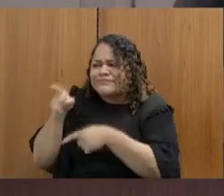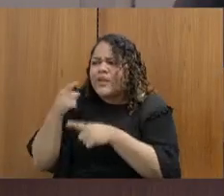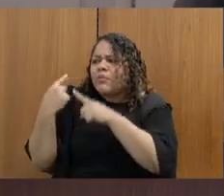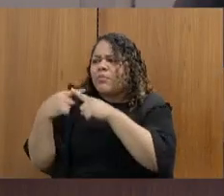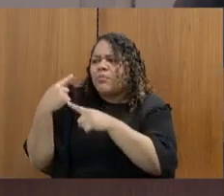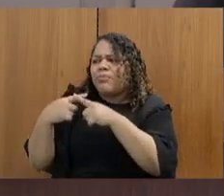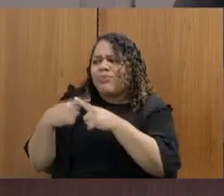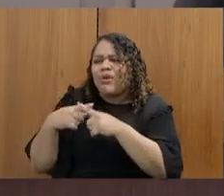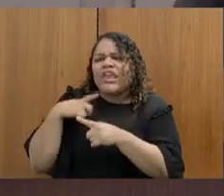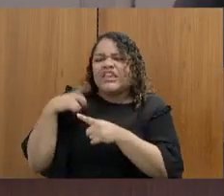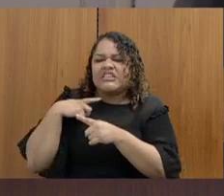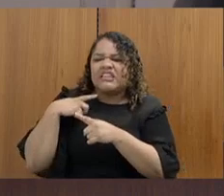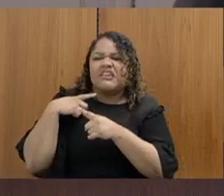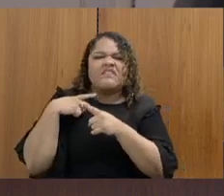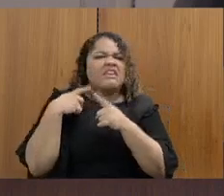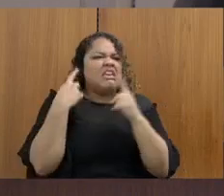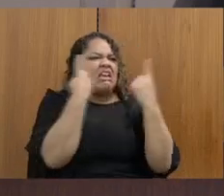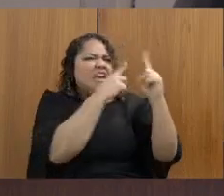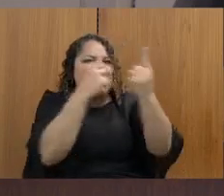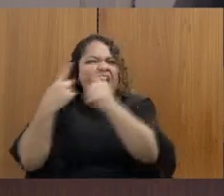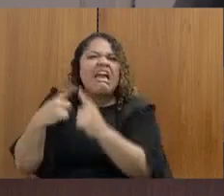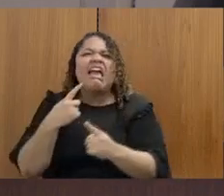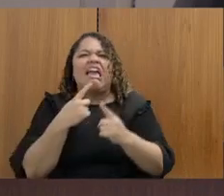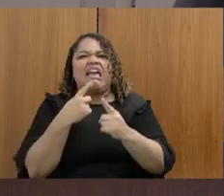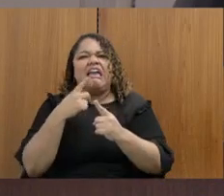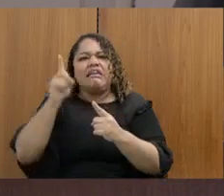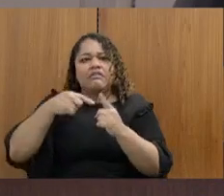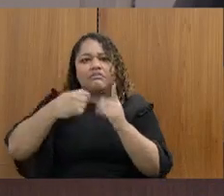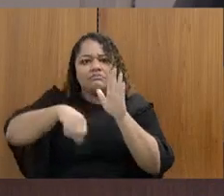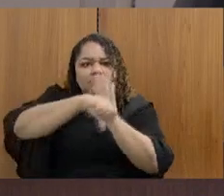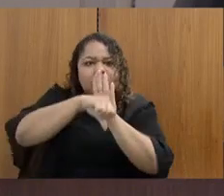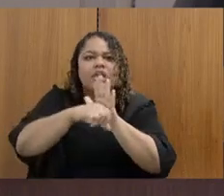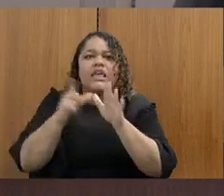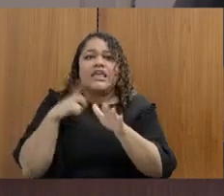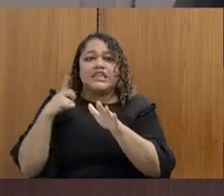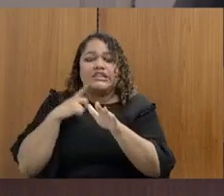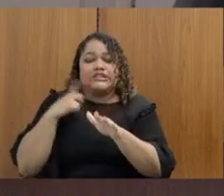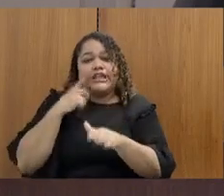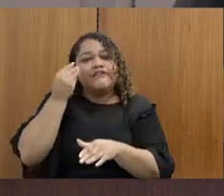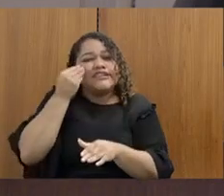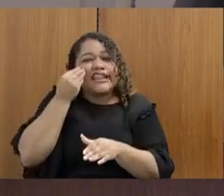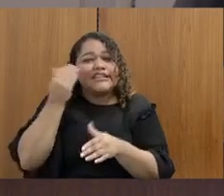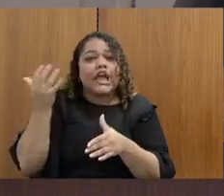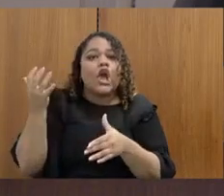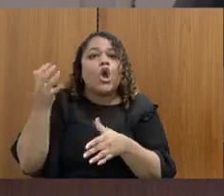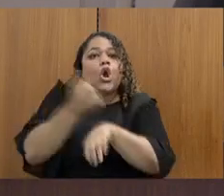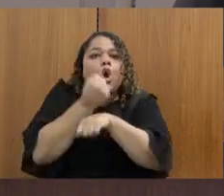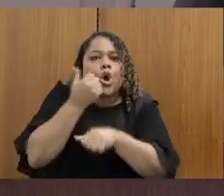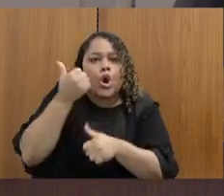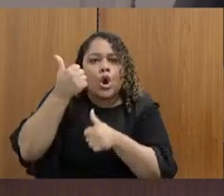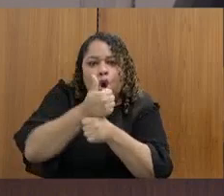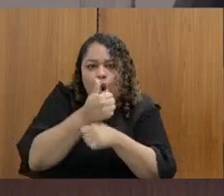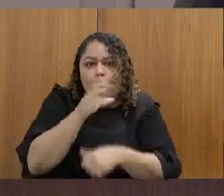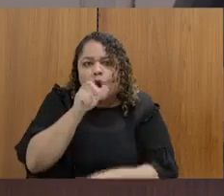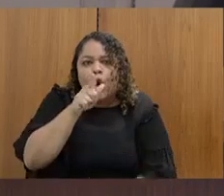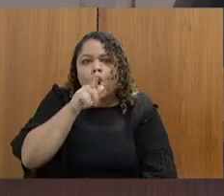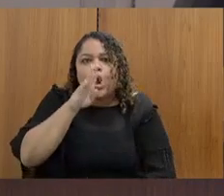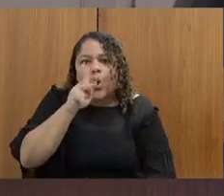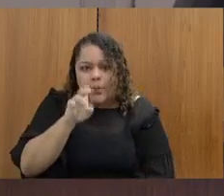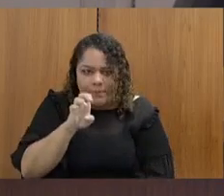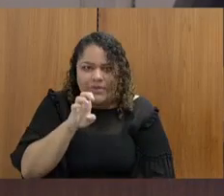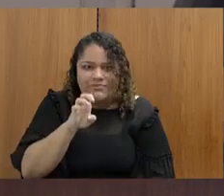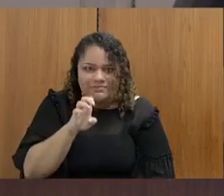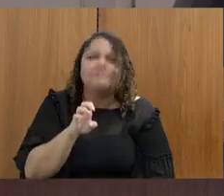que atentam à própria democracia, que podem ser considerados atos golpistas, tendo uma liniência muito grande da segurança